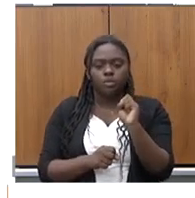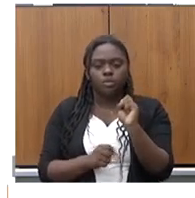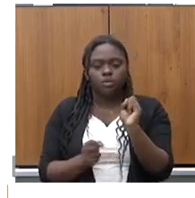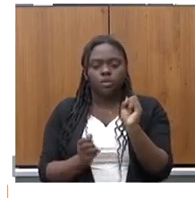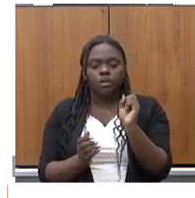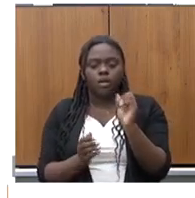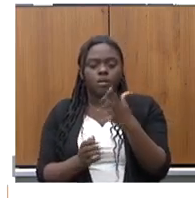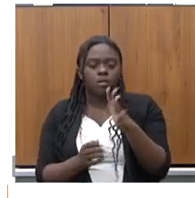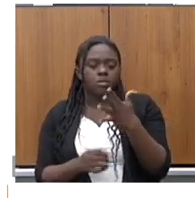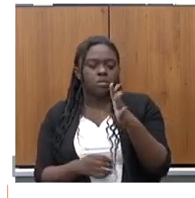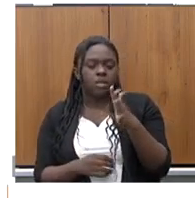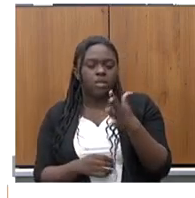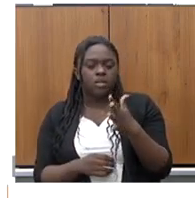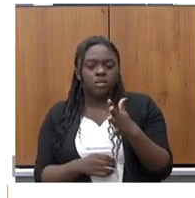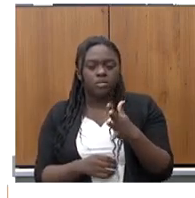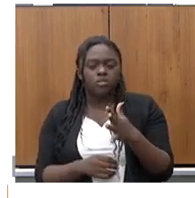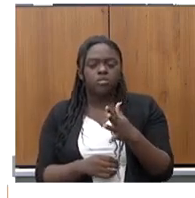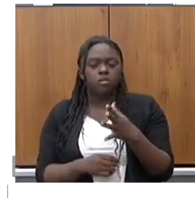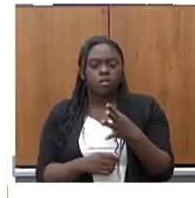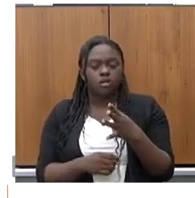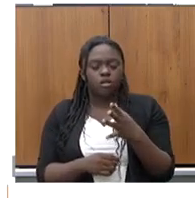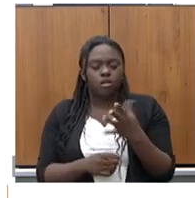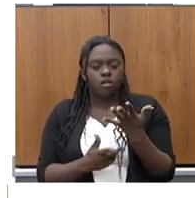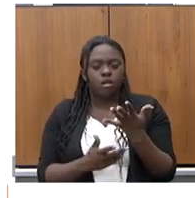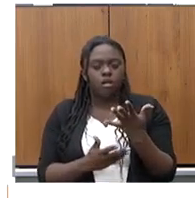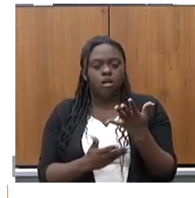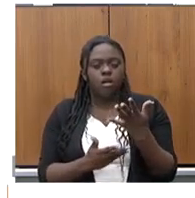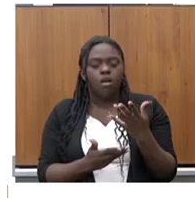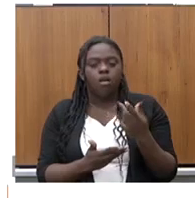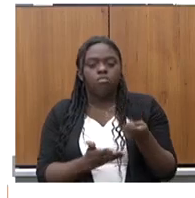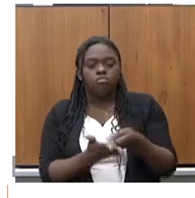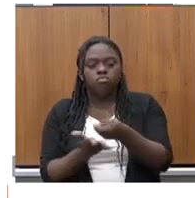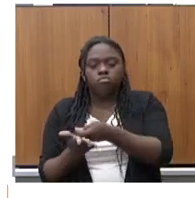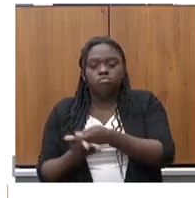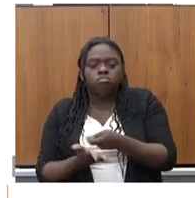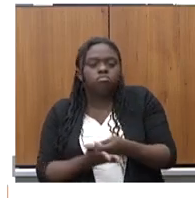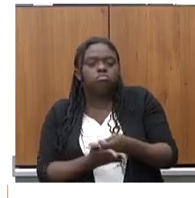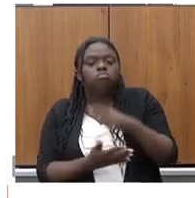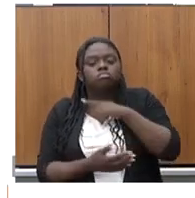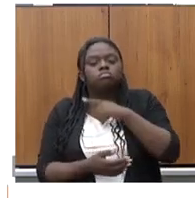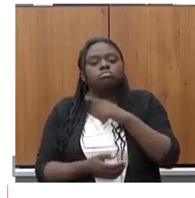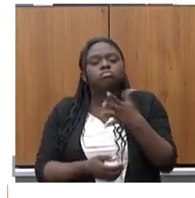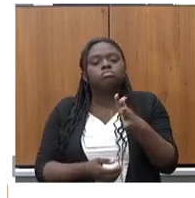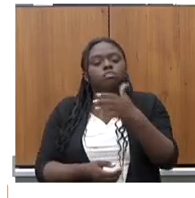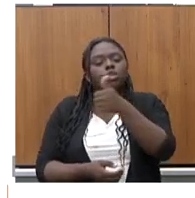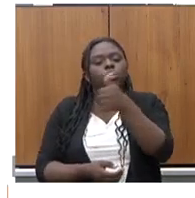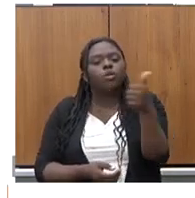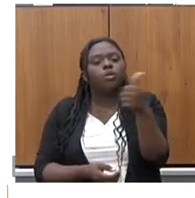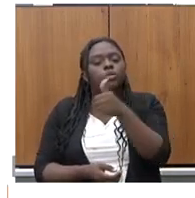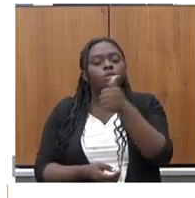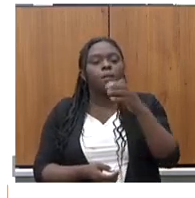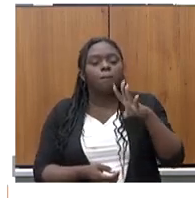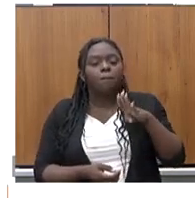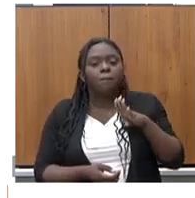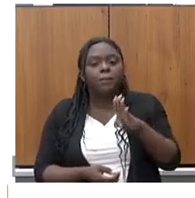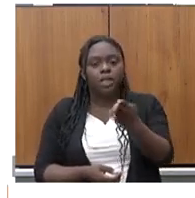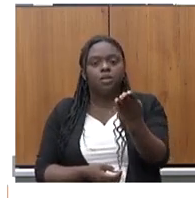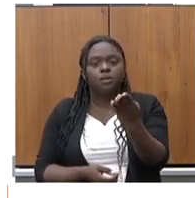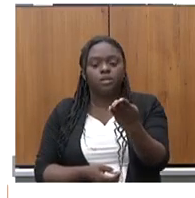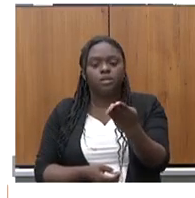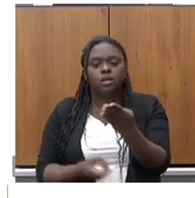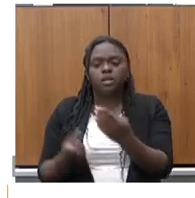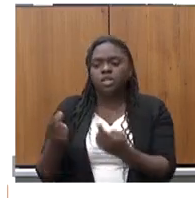a média da atração de investimentos girou em torno de 11 bilhões de dinheiro